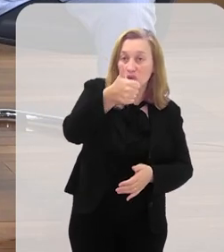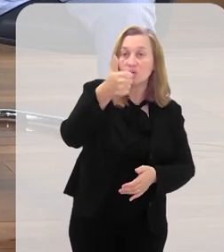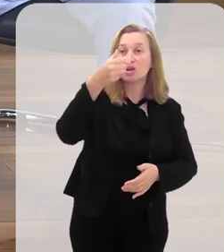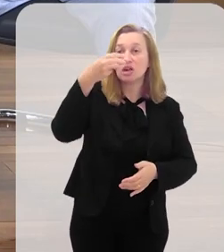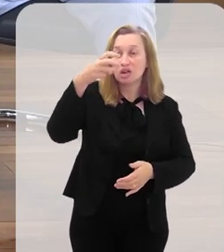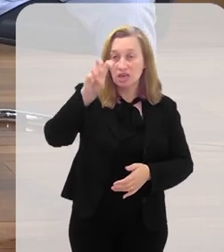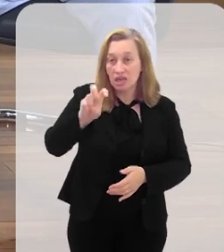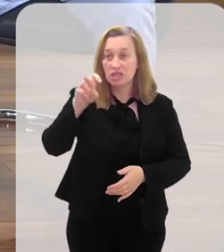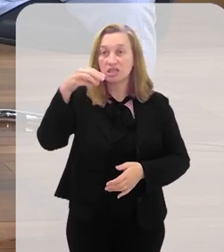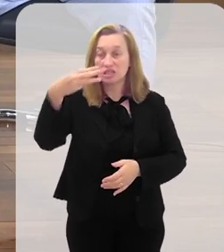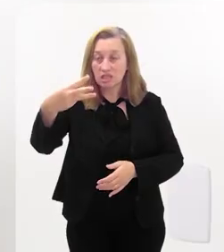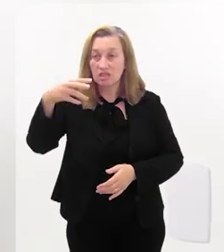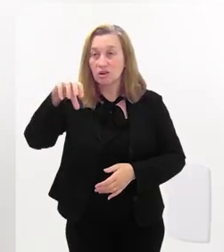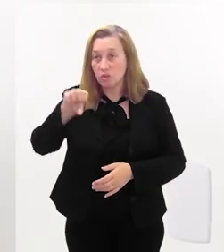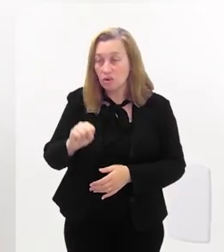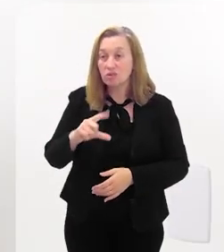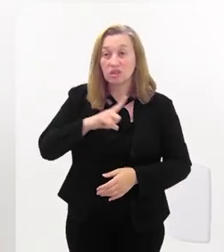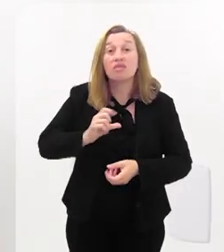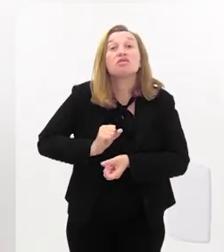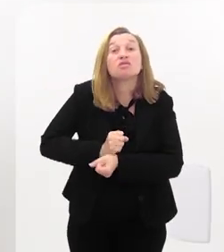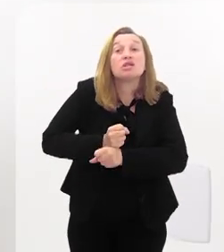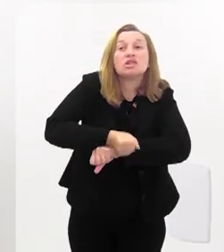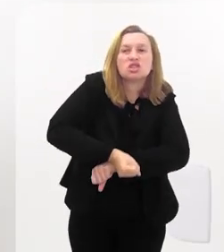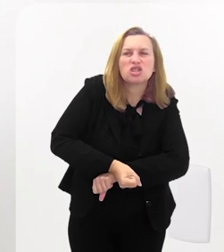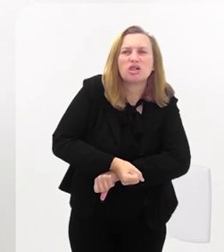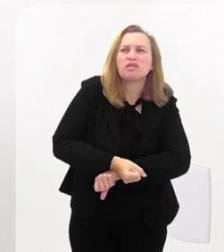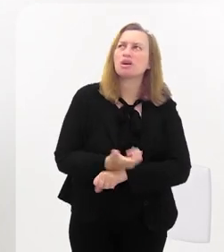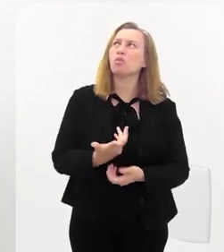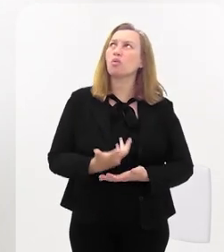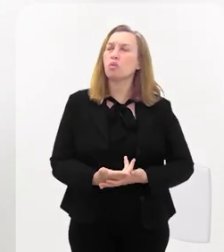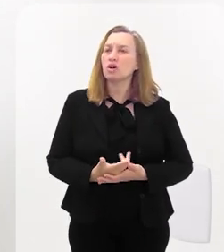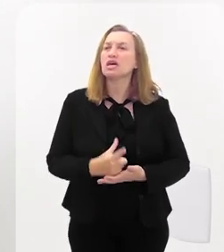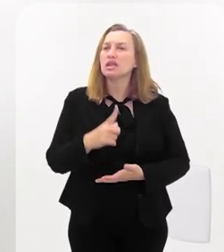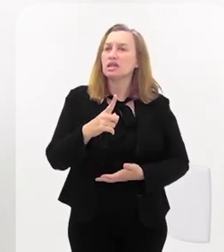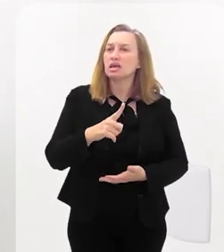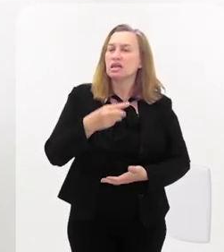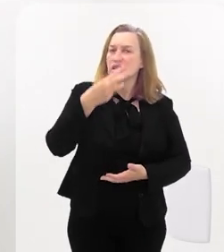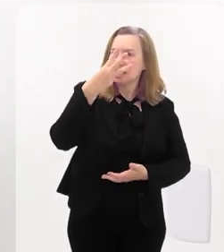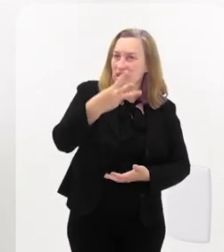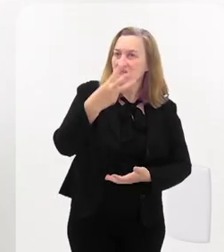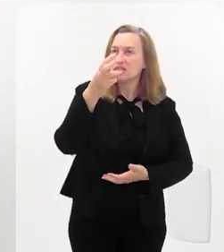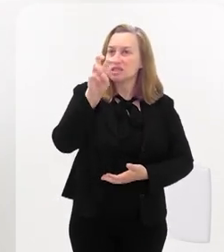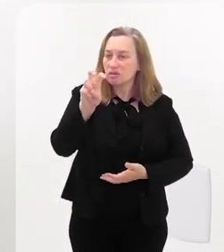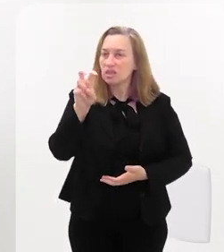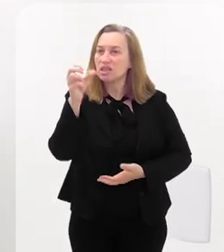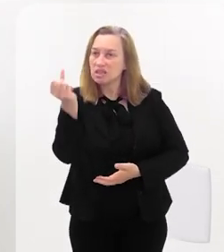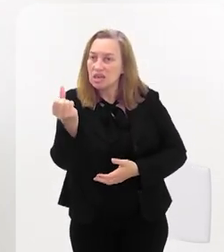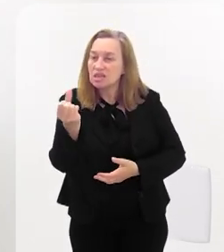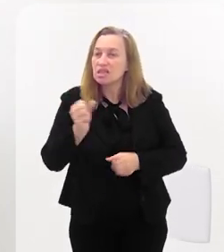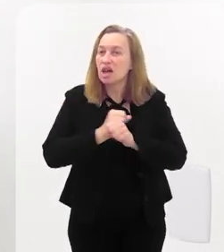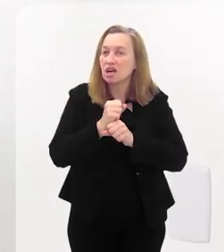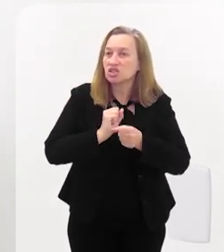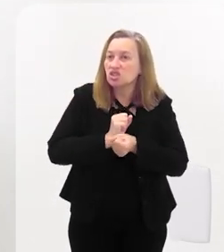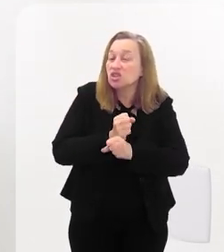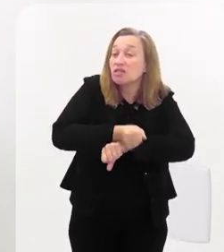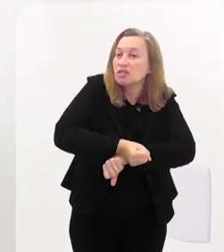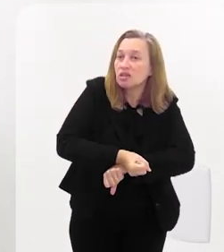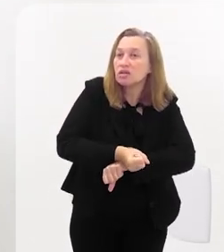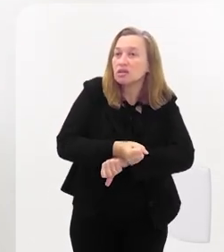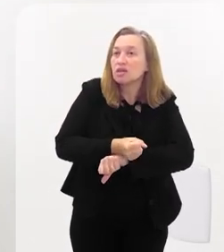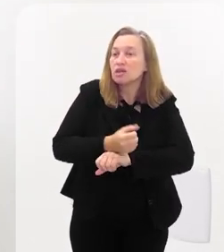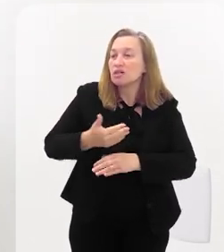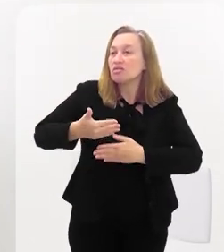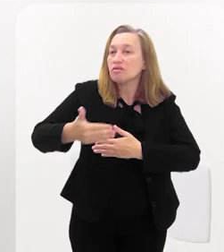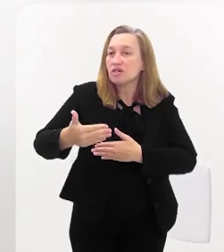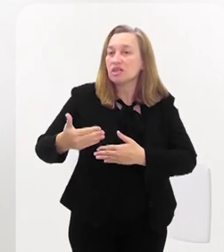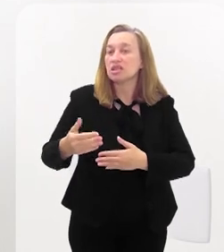uma escravidão formal, que daria 356 anos de escravidão, e temos aí para